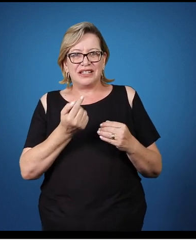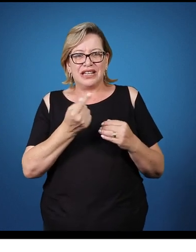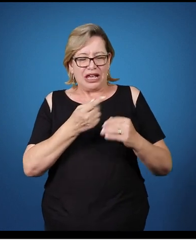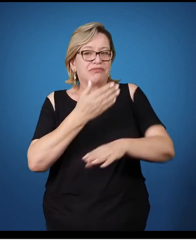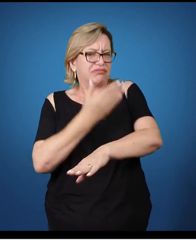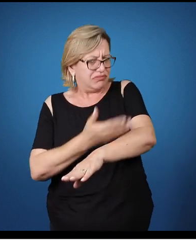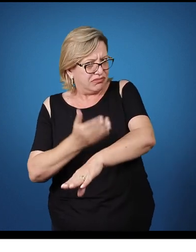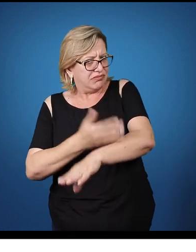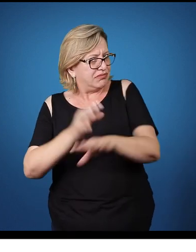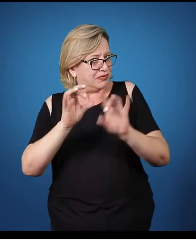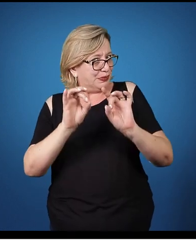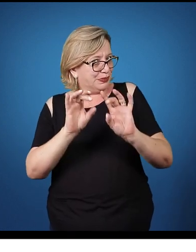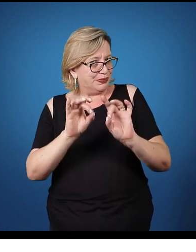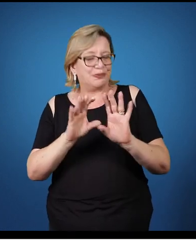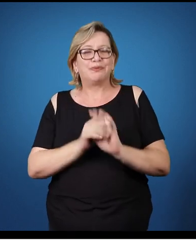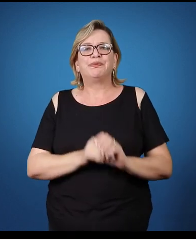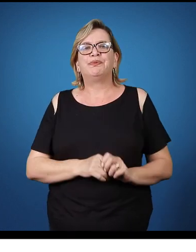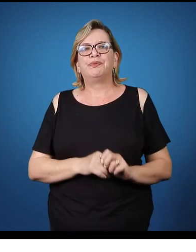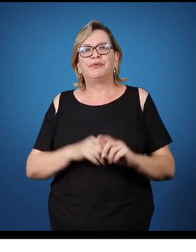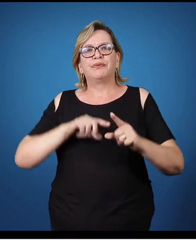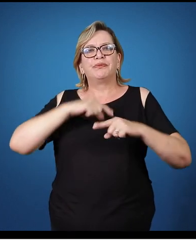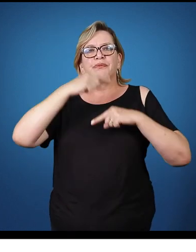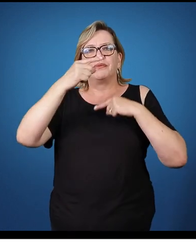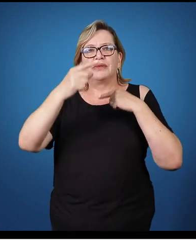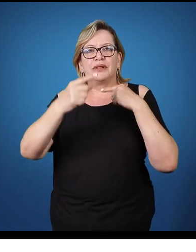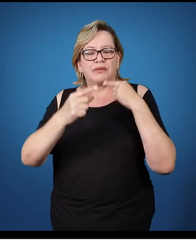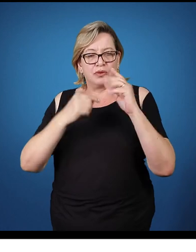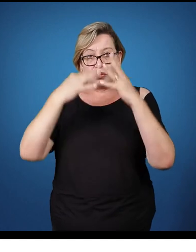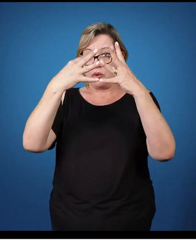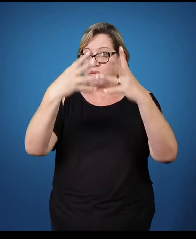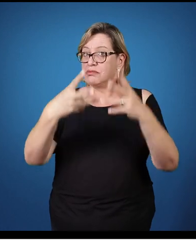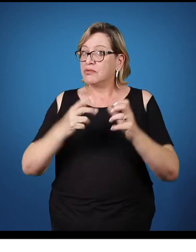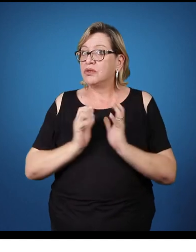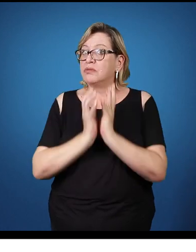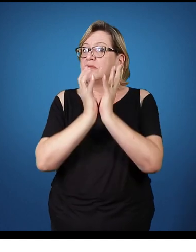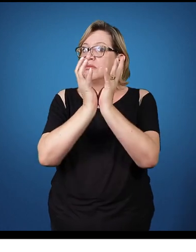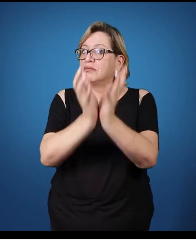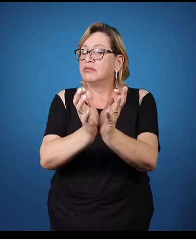treino, tá? Depois, envolver todo mundo.